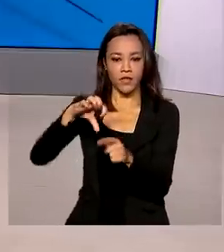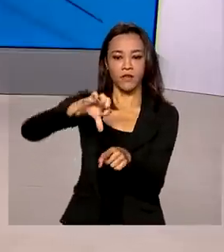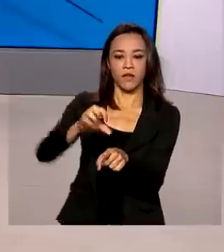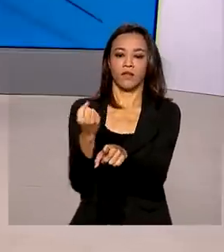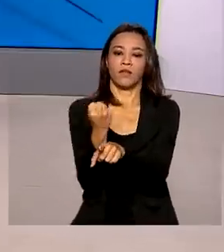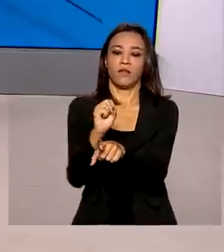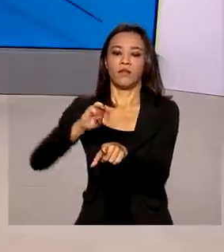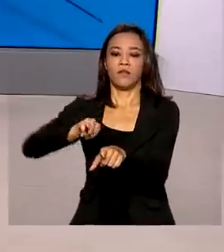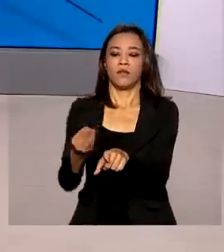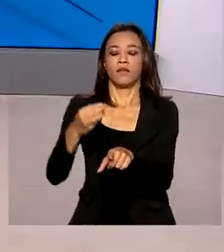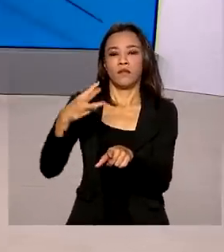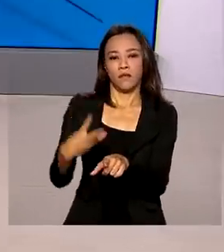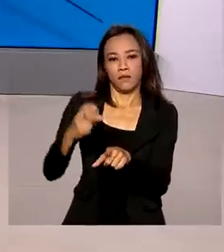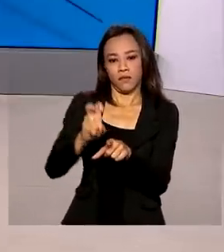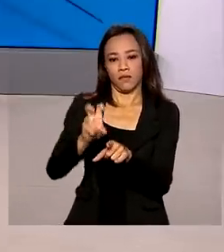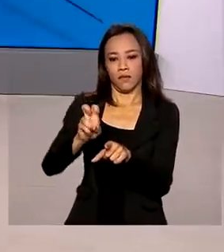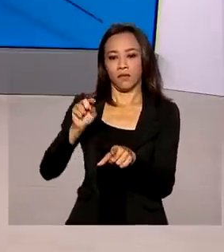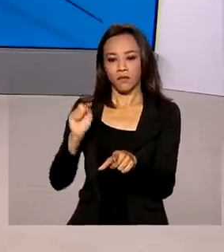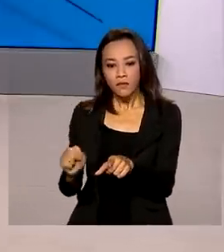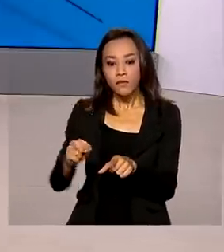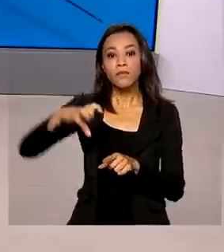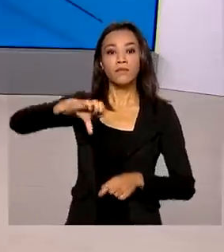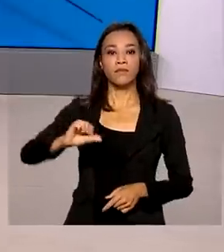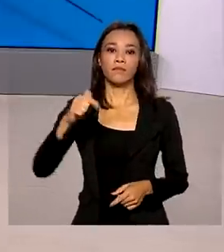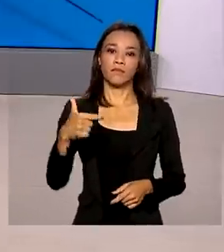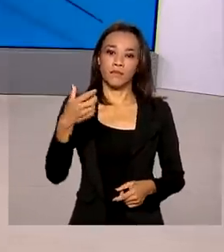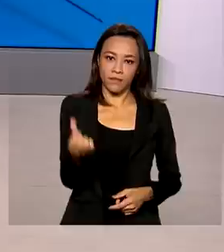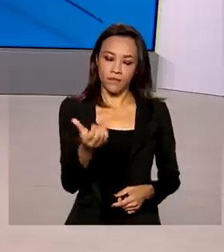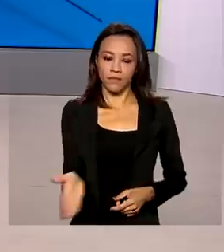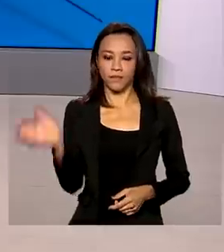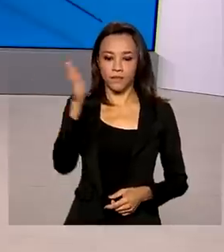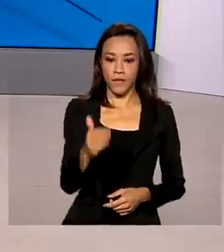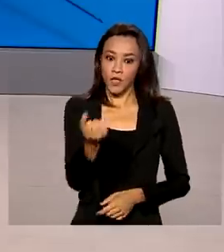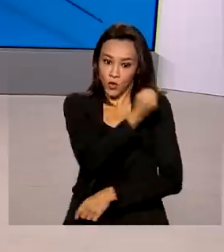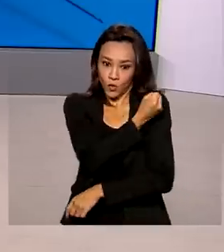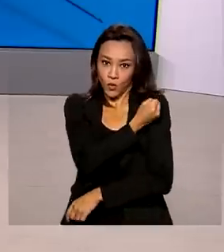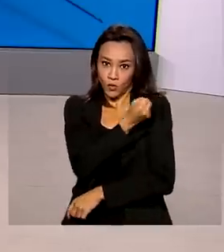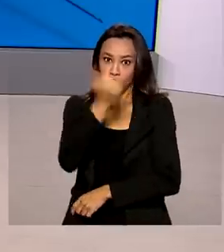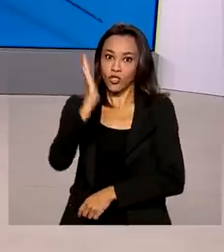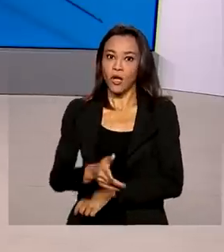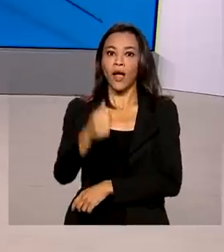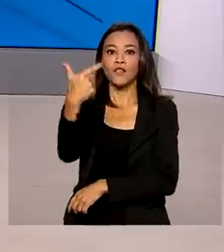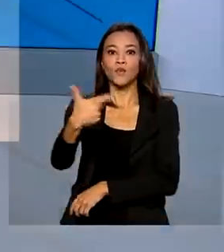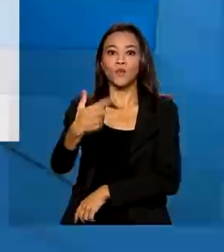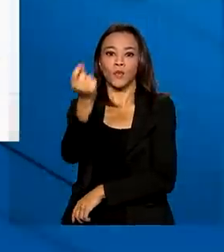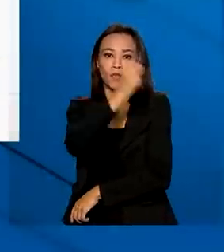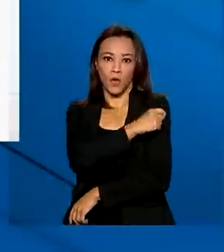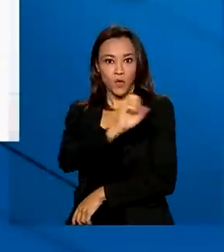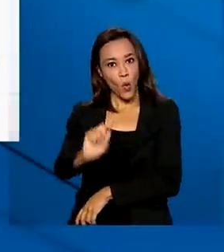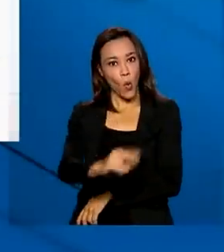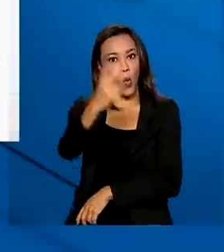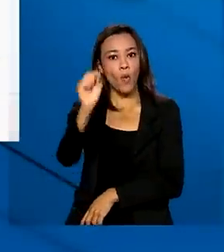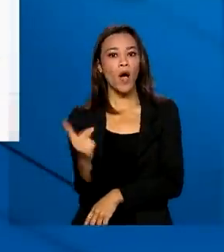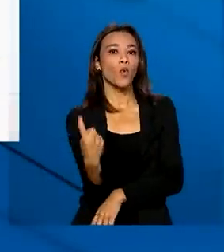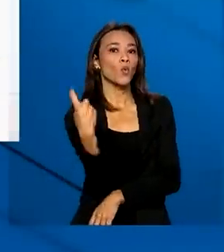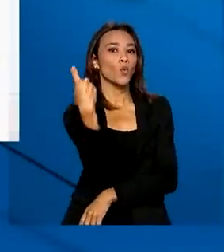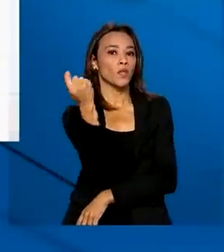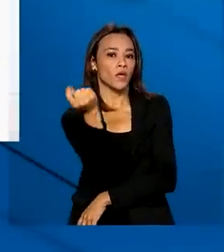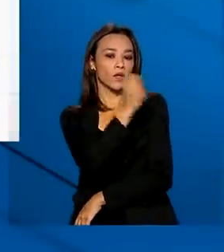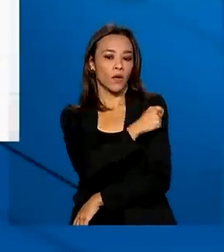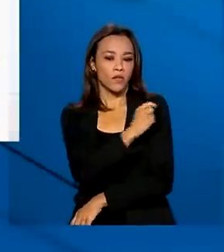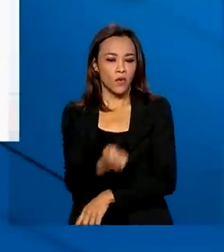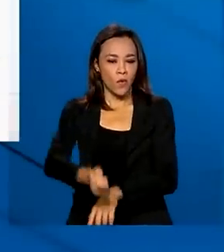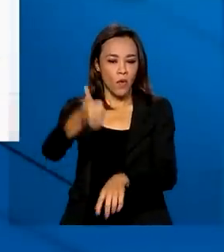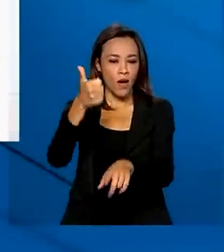98 milhões 355 mil. E o número de brasileiros que tomaram as duas doses da vacina, ou dose única, é de